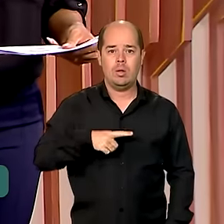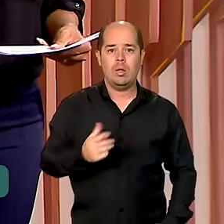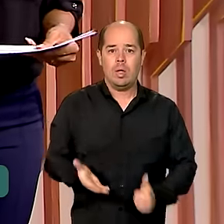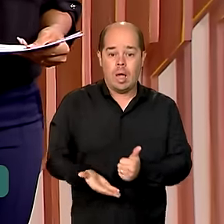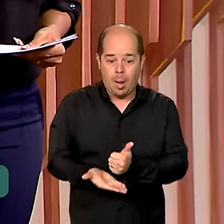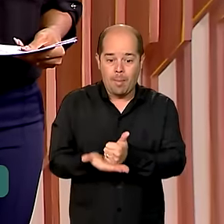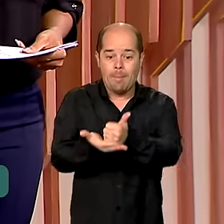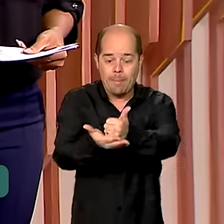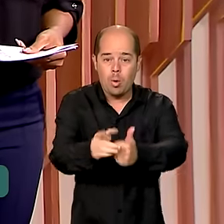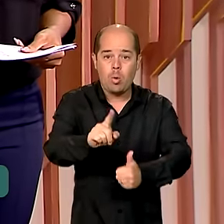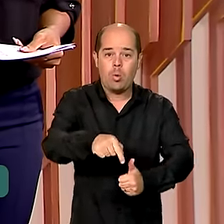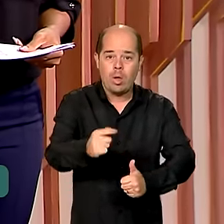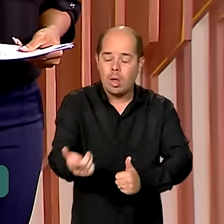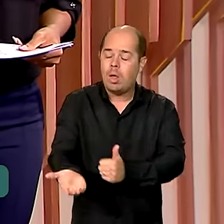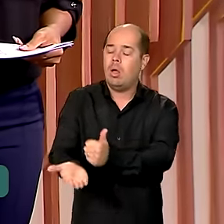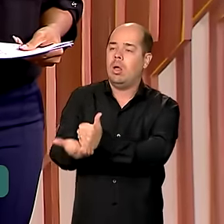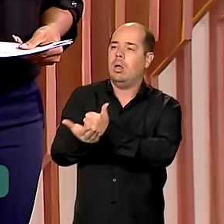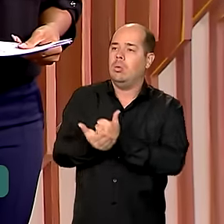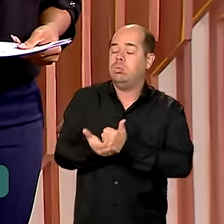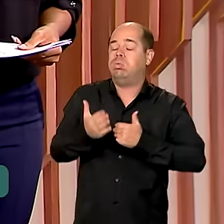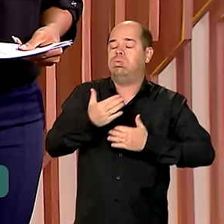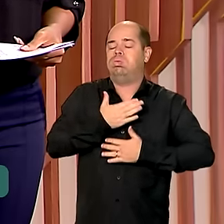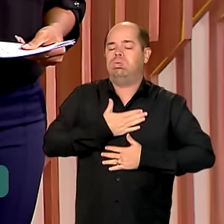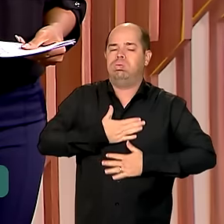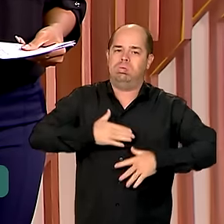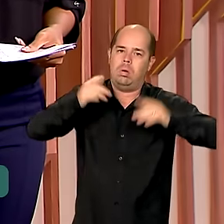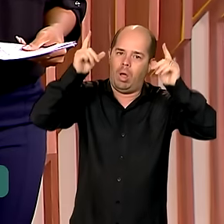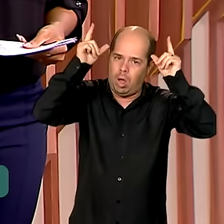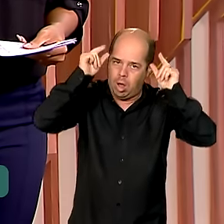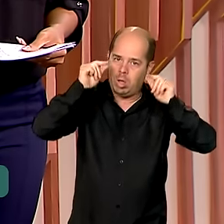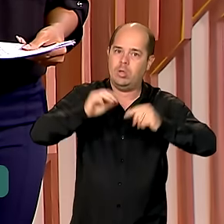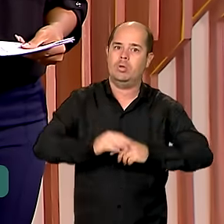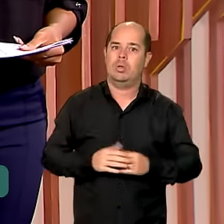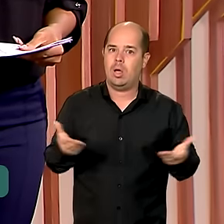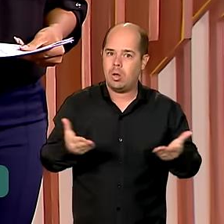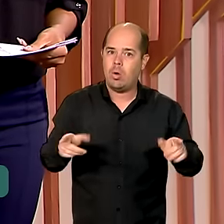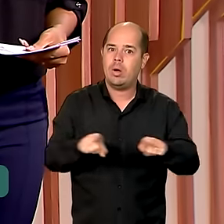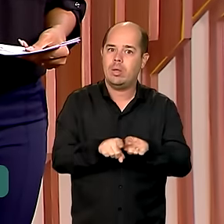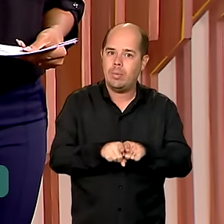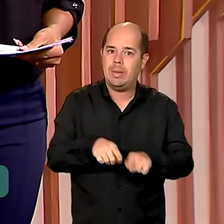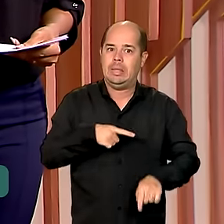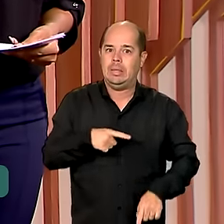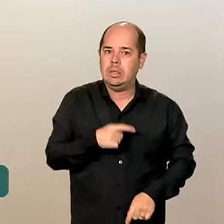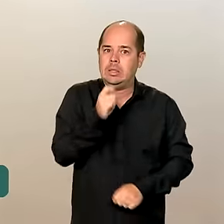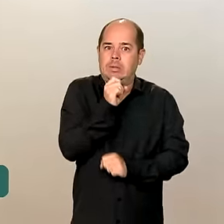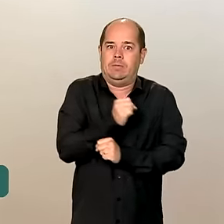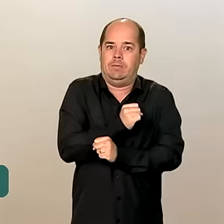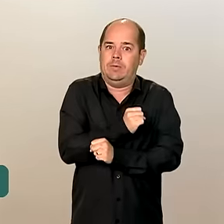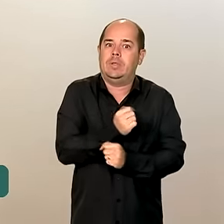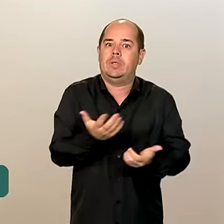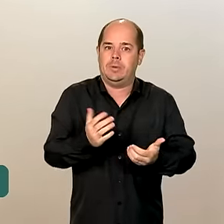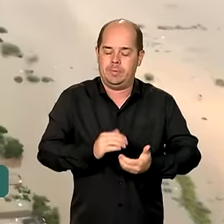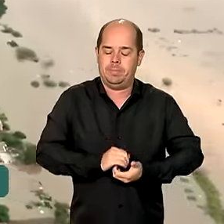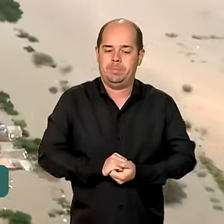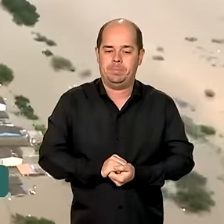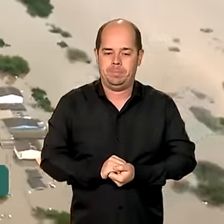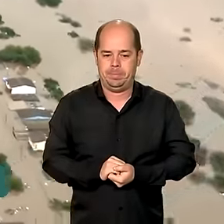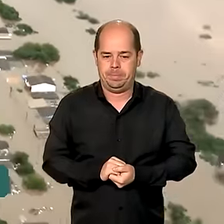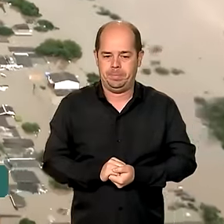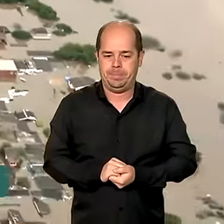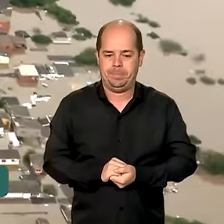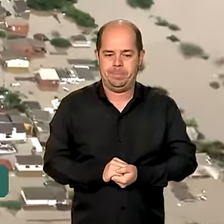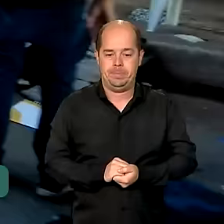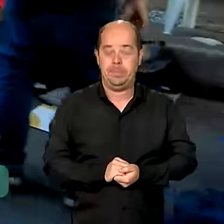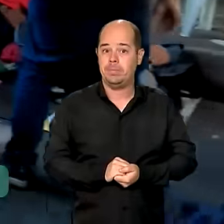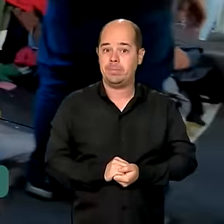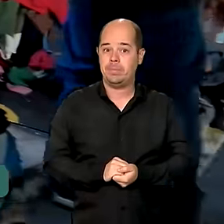alento para os milhares de desabrigados que agora também enfrentam esse frio que chegou na região. As imagens têm chocado